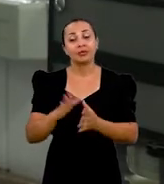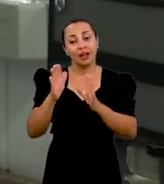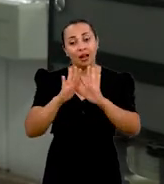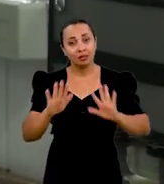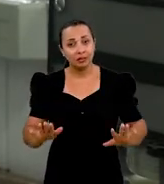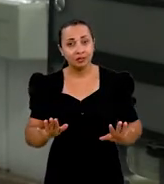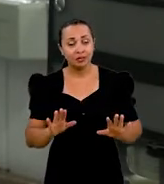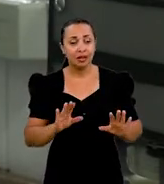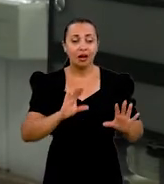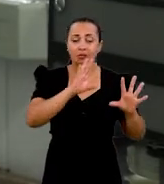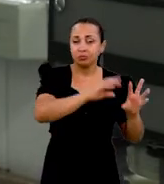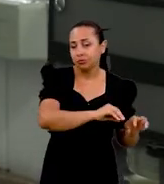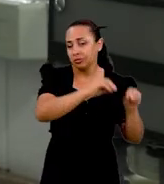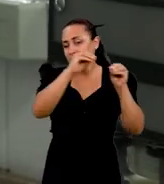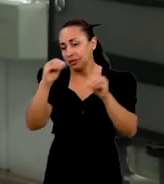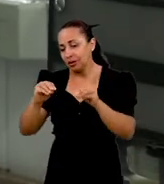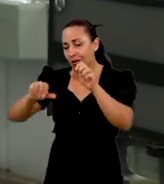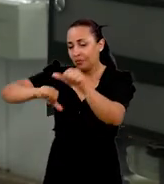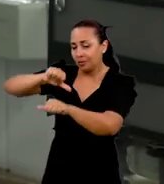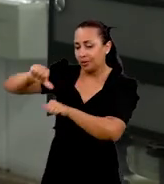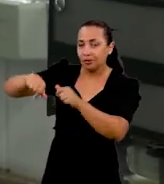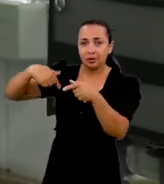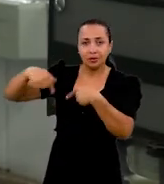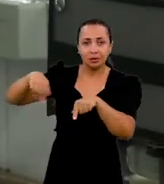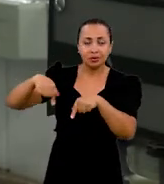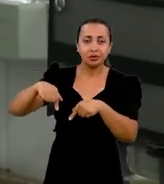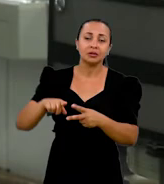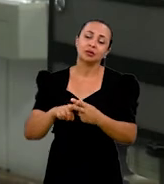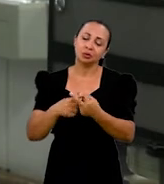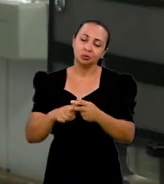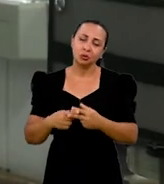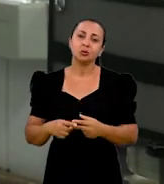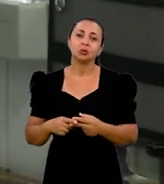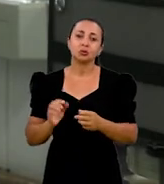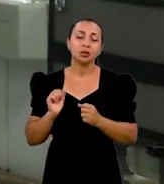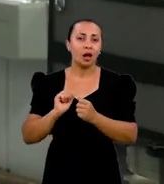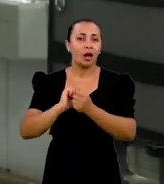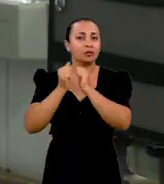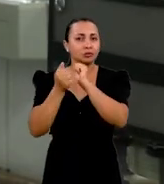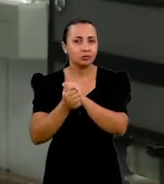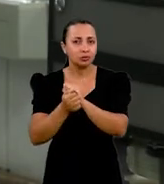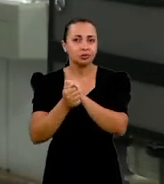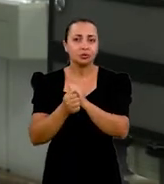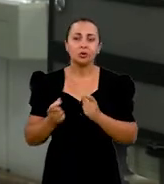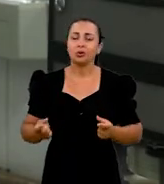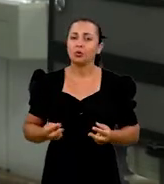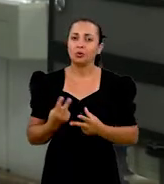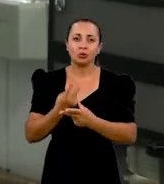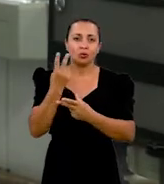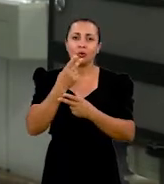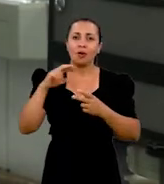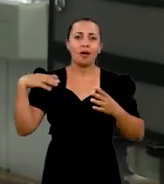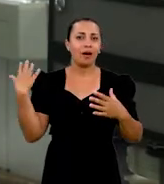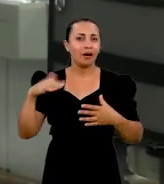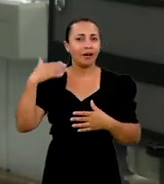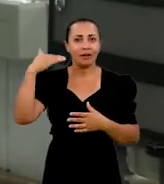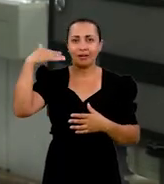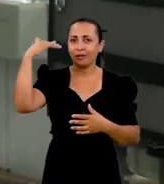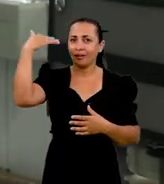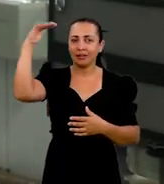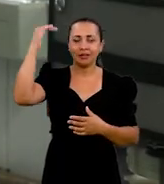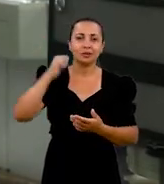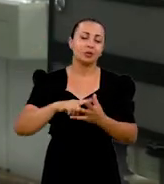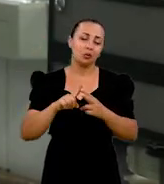uma vez que ela seja transformada quimicamente, os seus produtos de transformação assumem valor de mercado muito valioso,